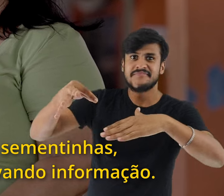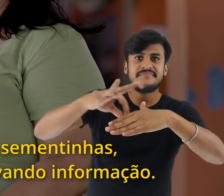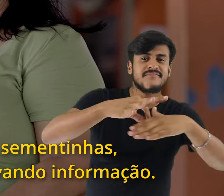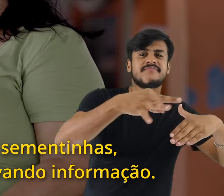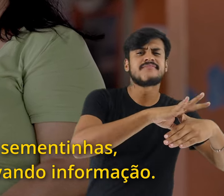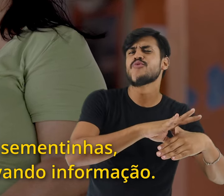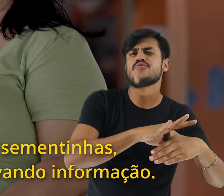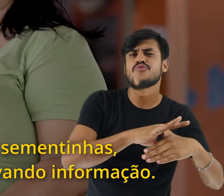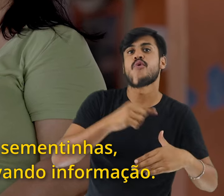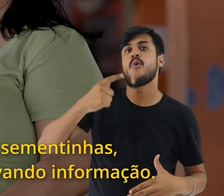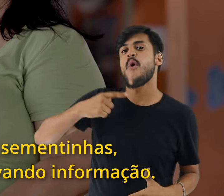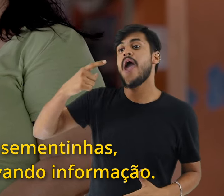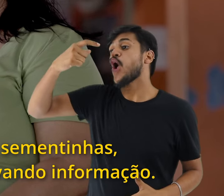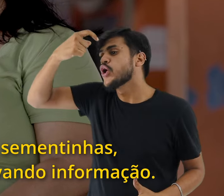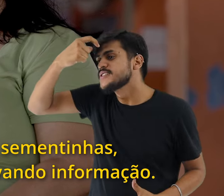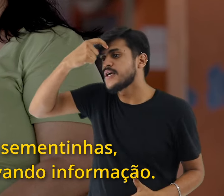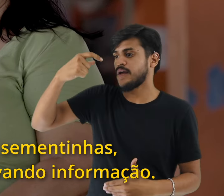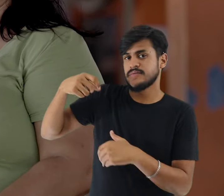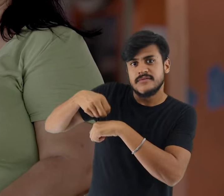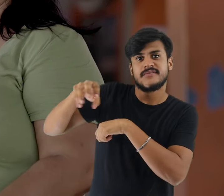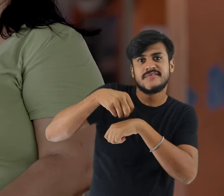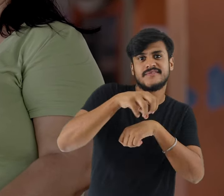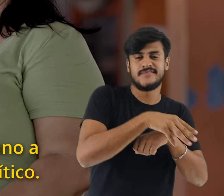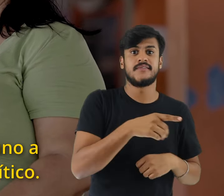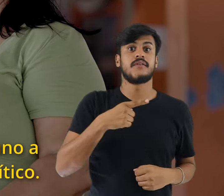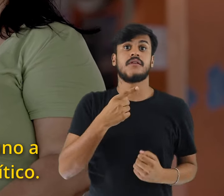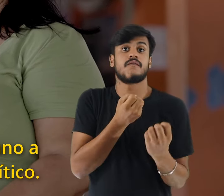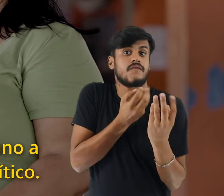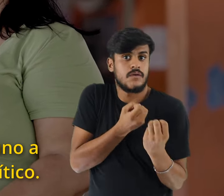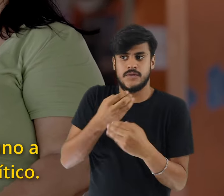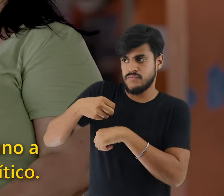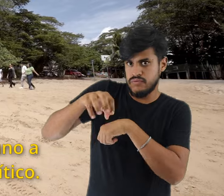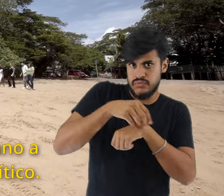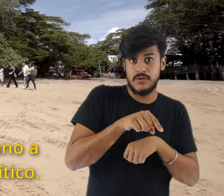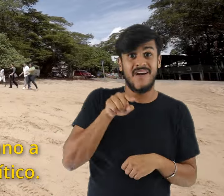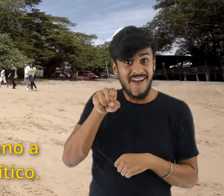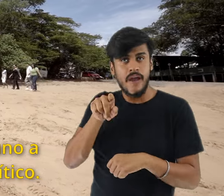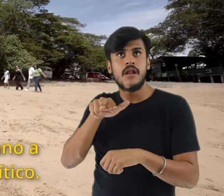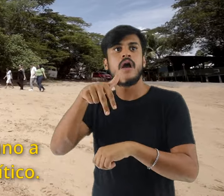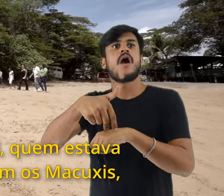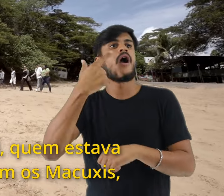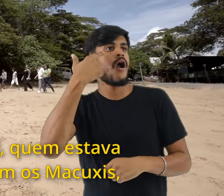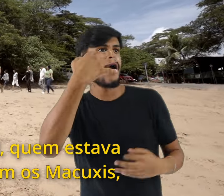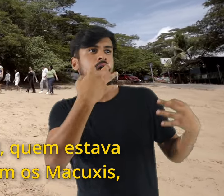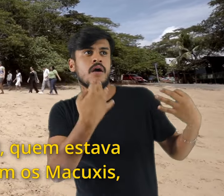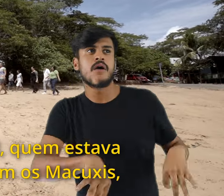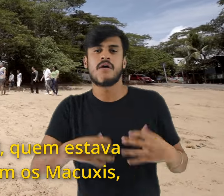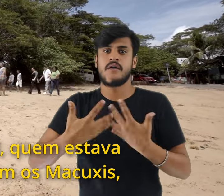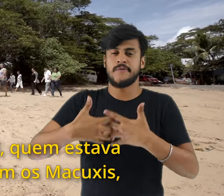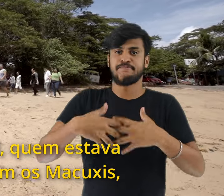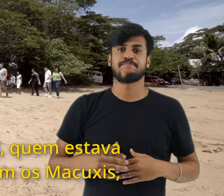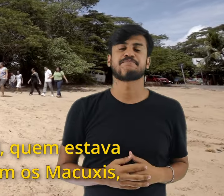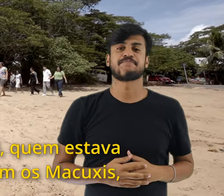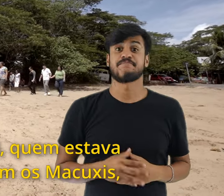Plantando conscientização, levando informação, levando esse aluno a ser um agente crítico. No começo do